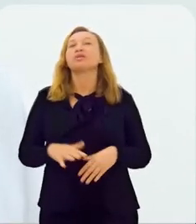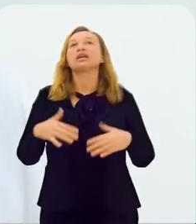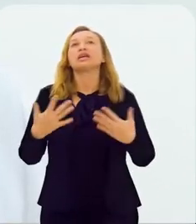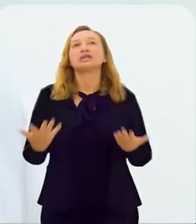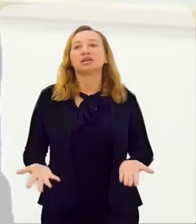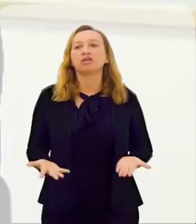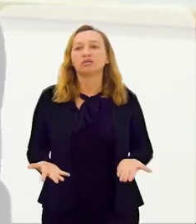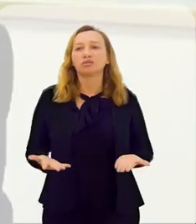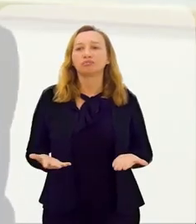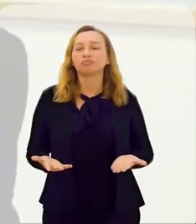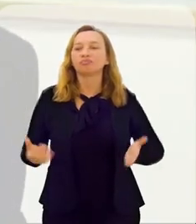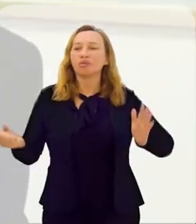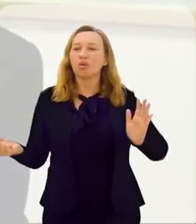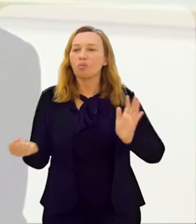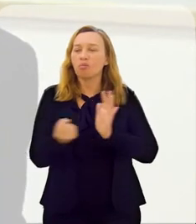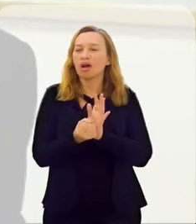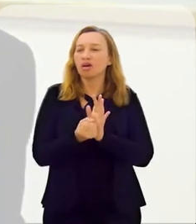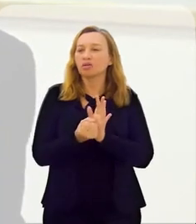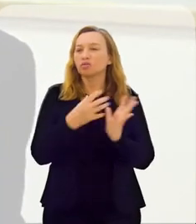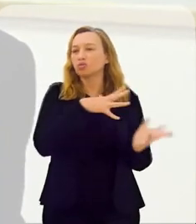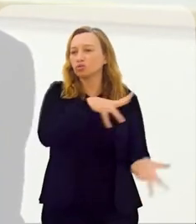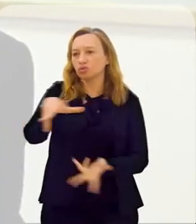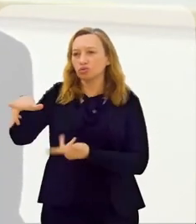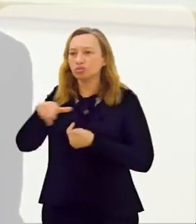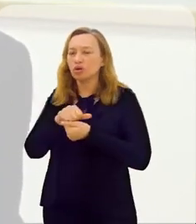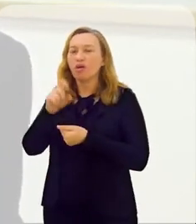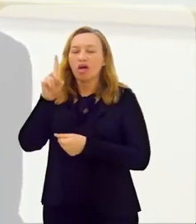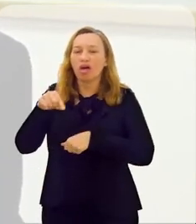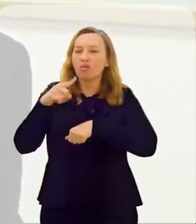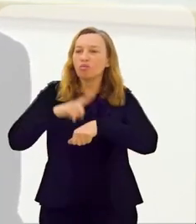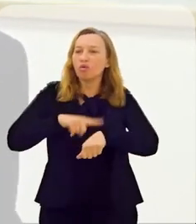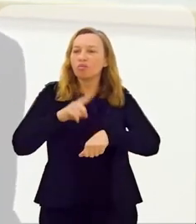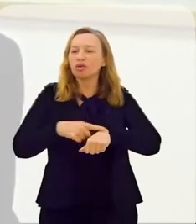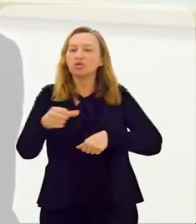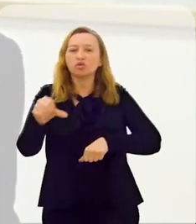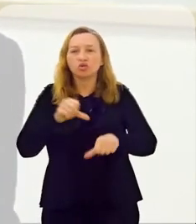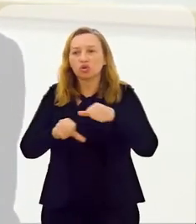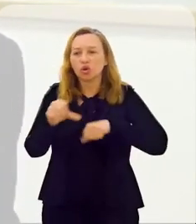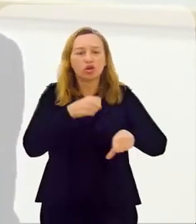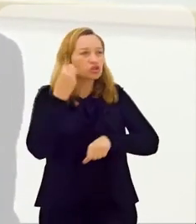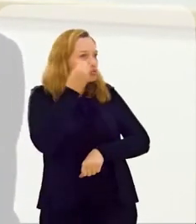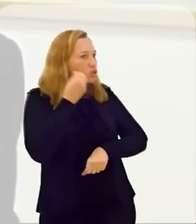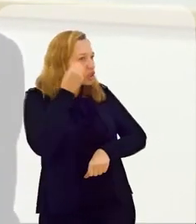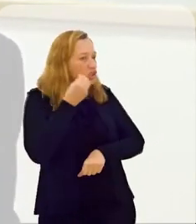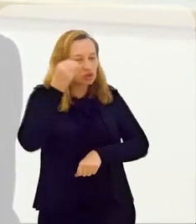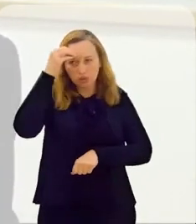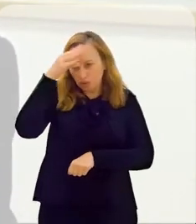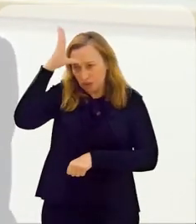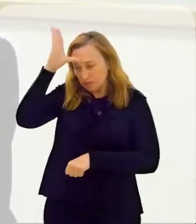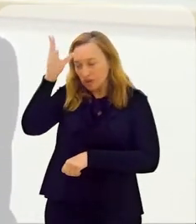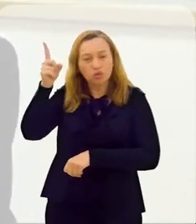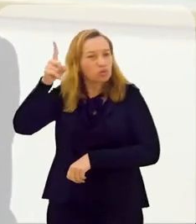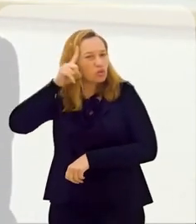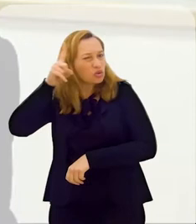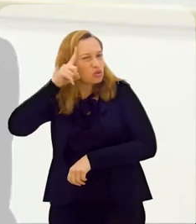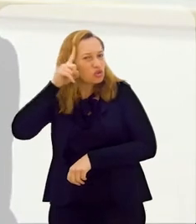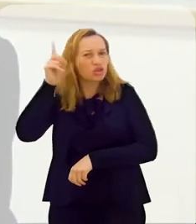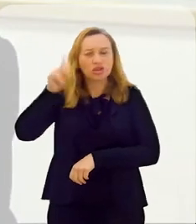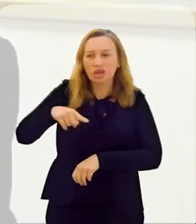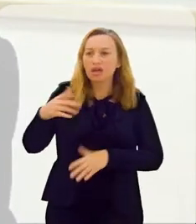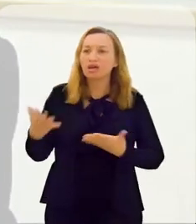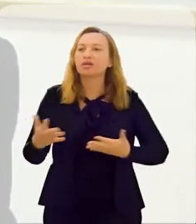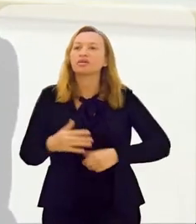Olha, o Pacto Global, antes de mais nada, é um momento de troca de experiências, de